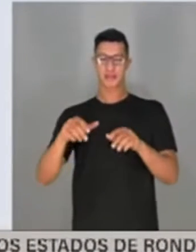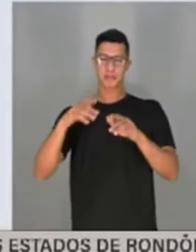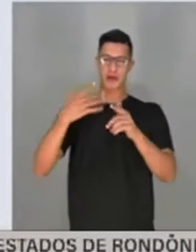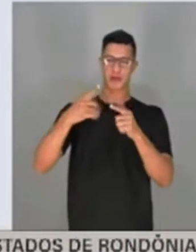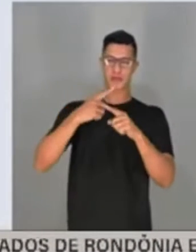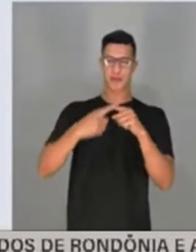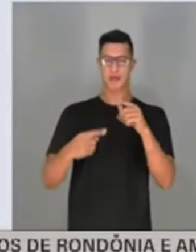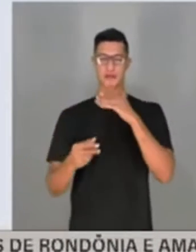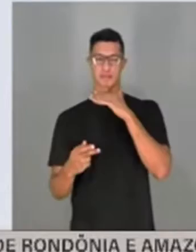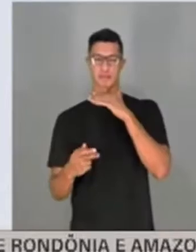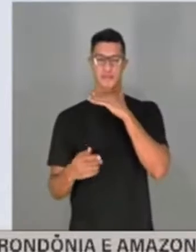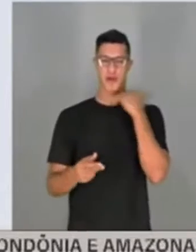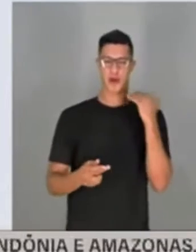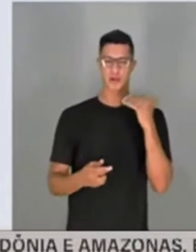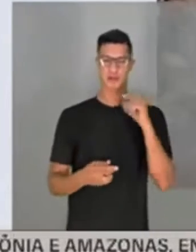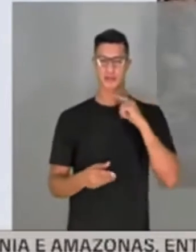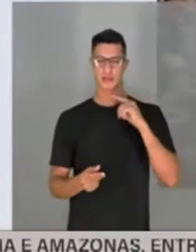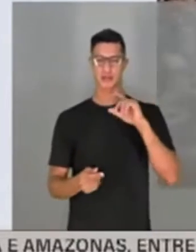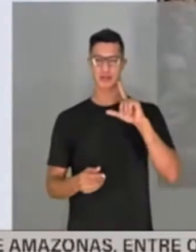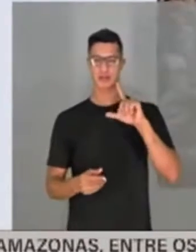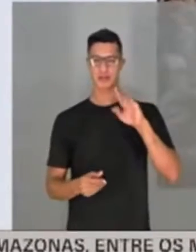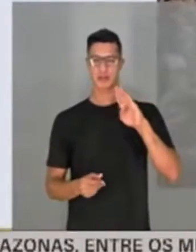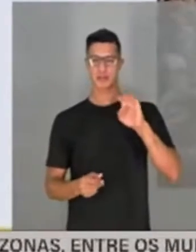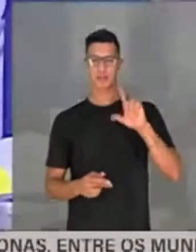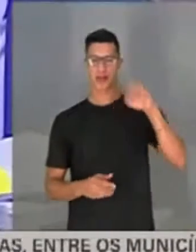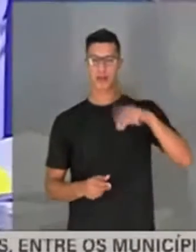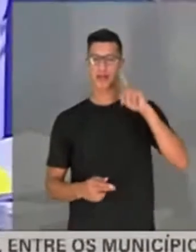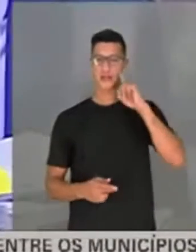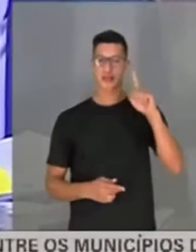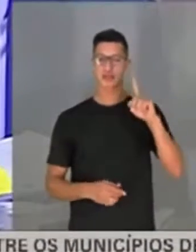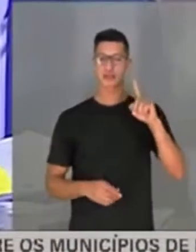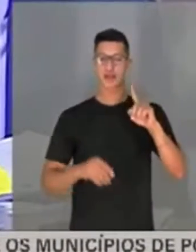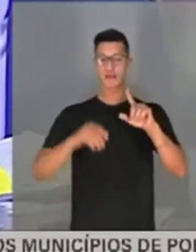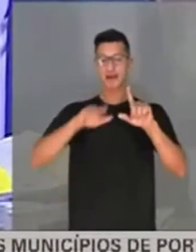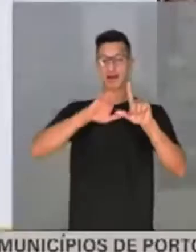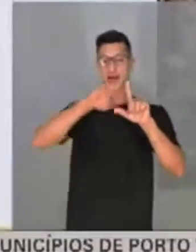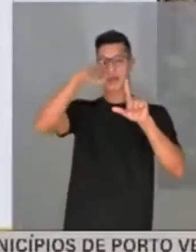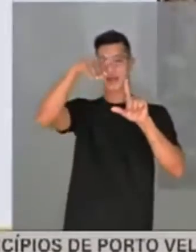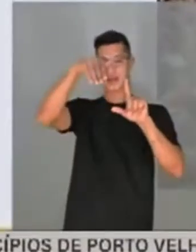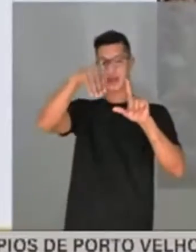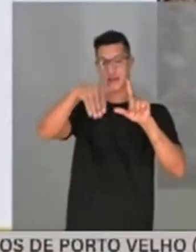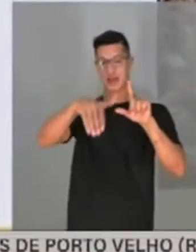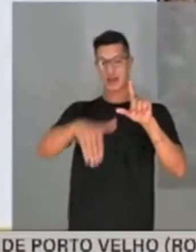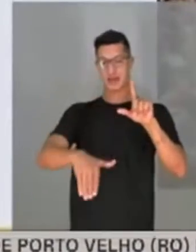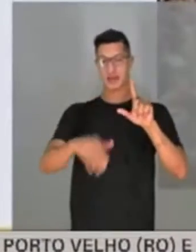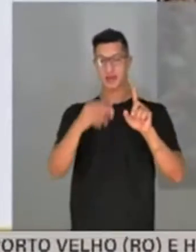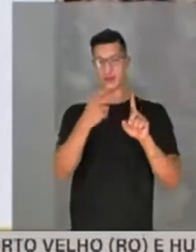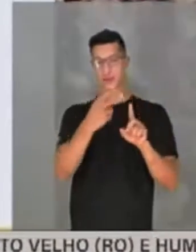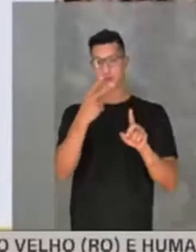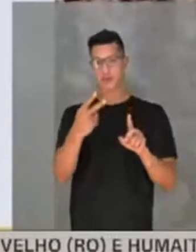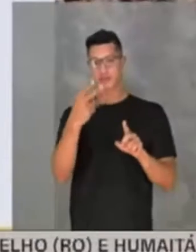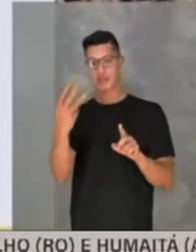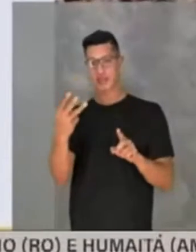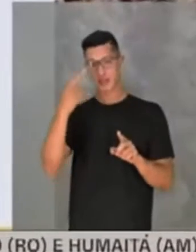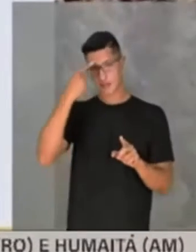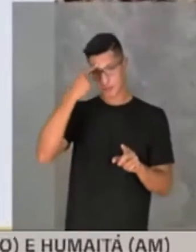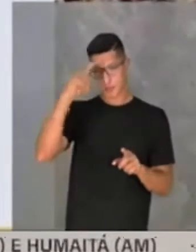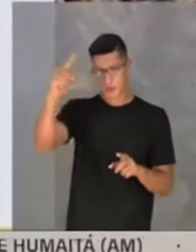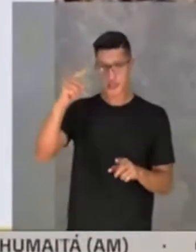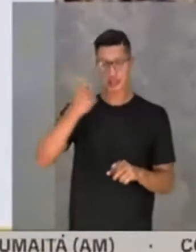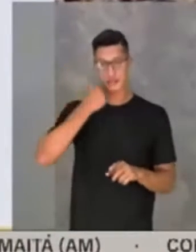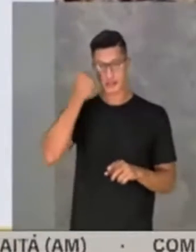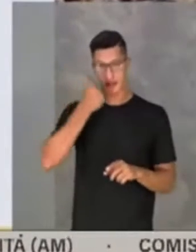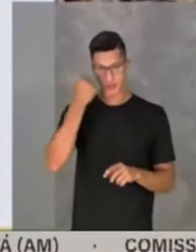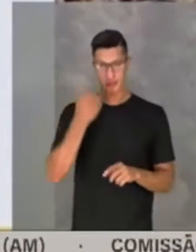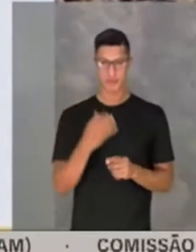de morte de casos em Belém nesse dia estava em queda, 223 casos por dia, senador